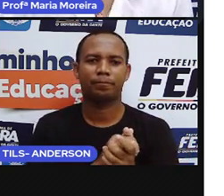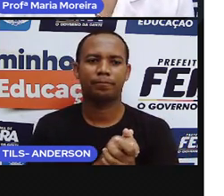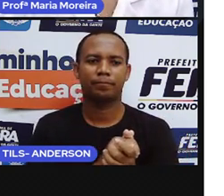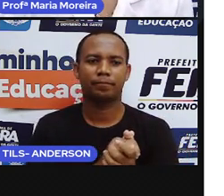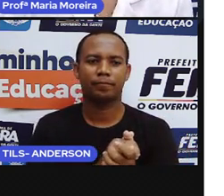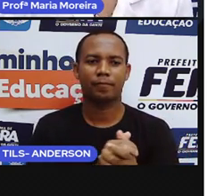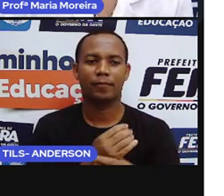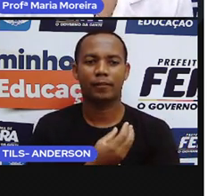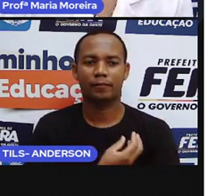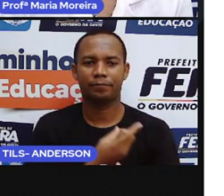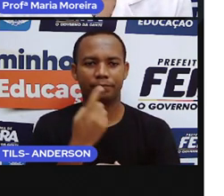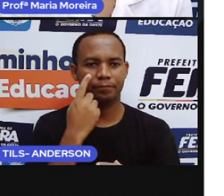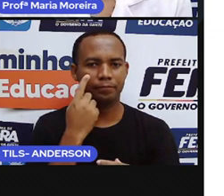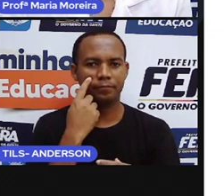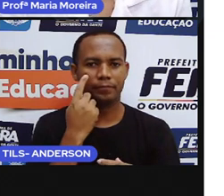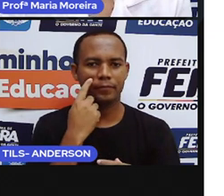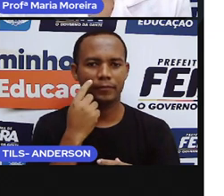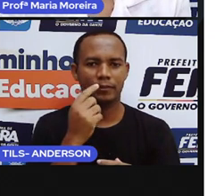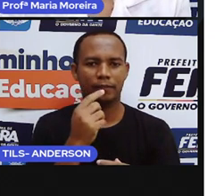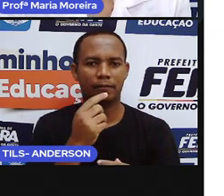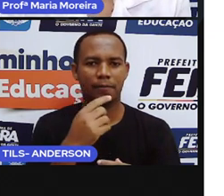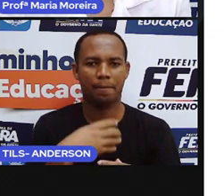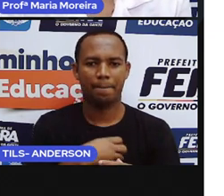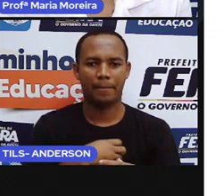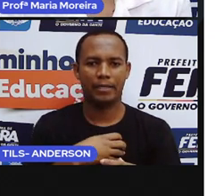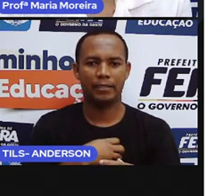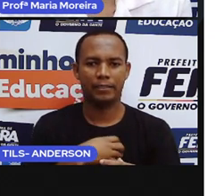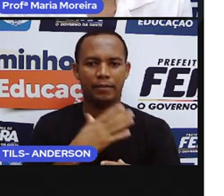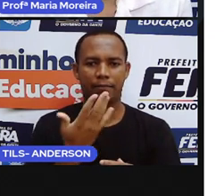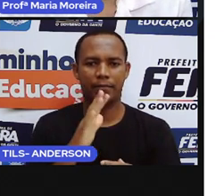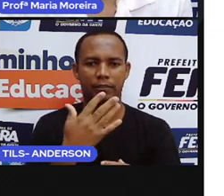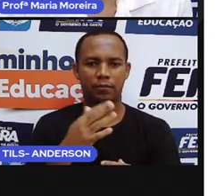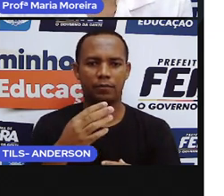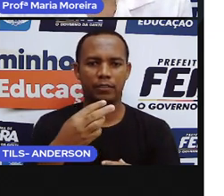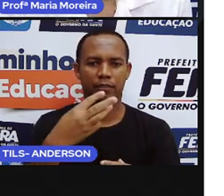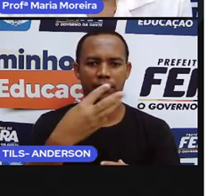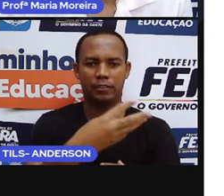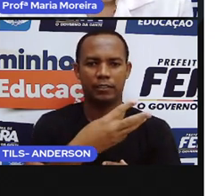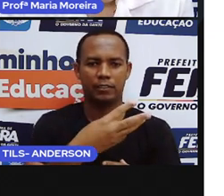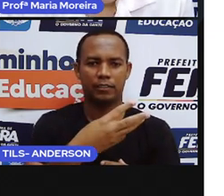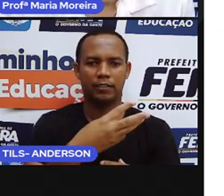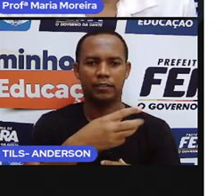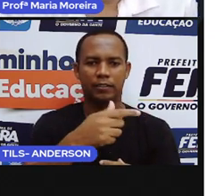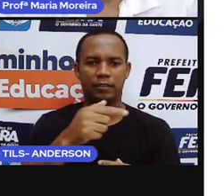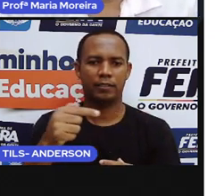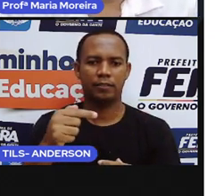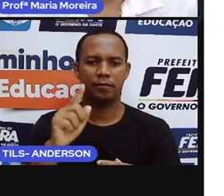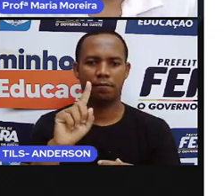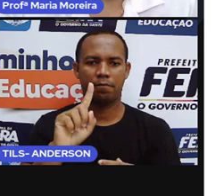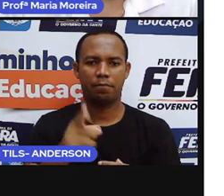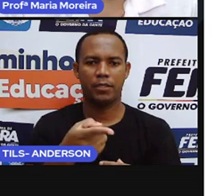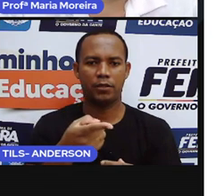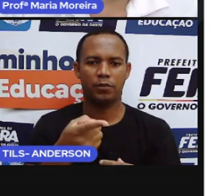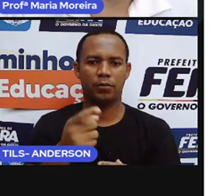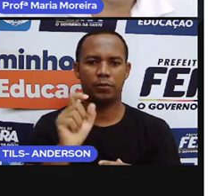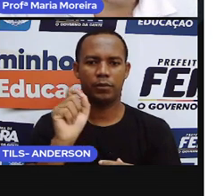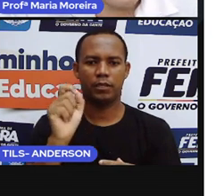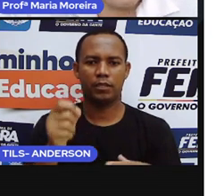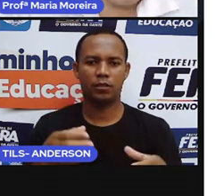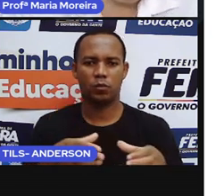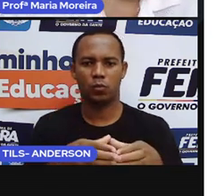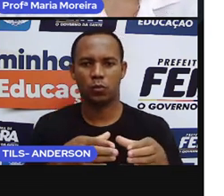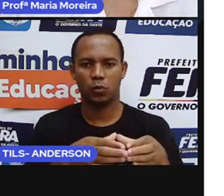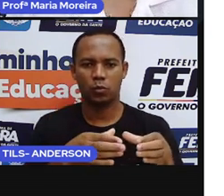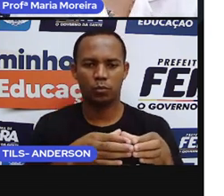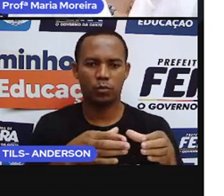Virem na Bahia, atualmente, cerca de mais de 37 mil indivíduos representando 16 grupos